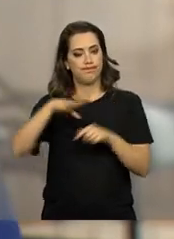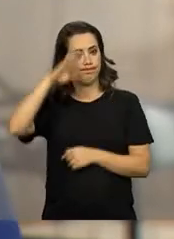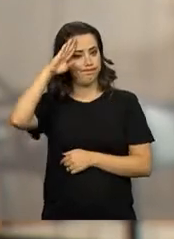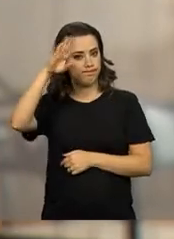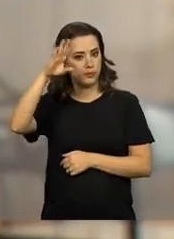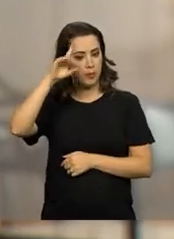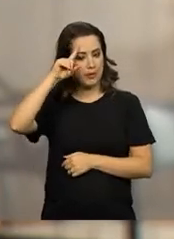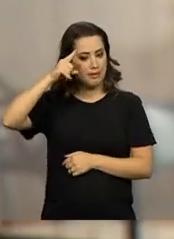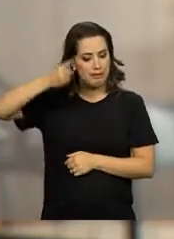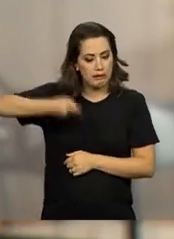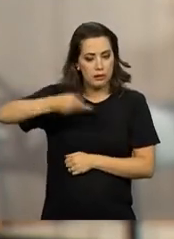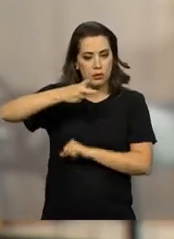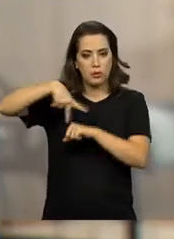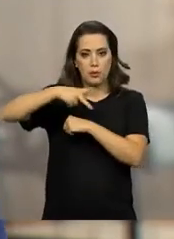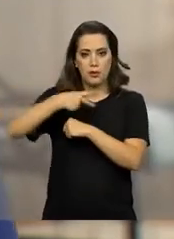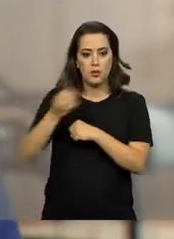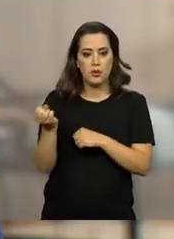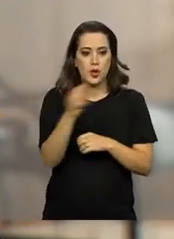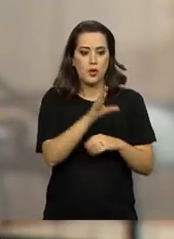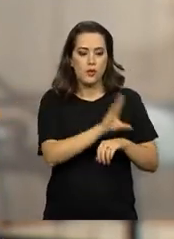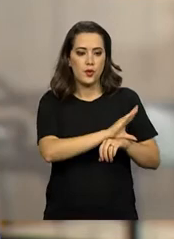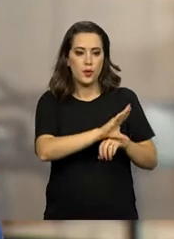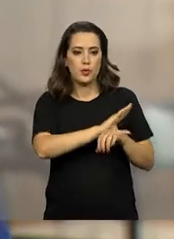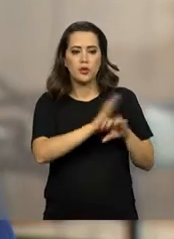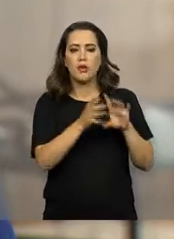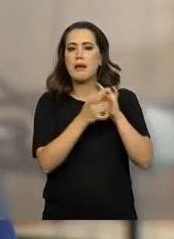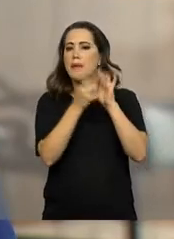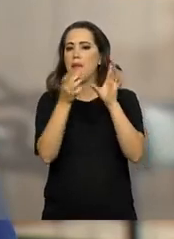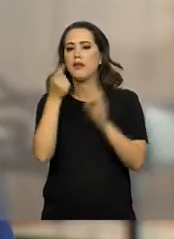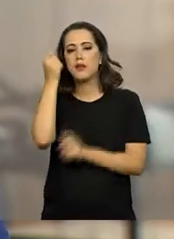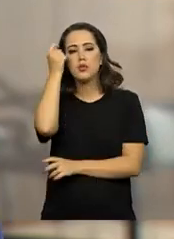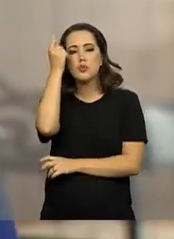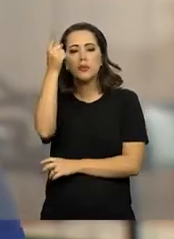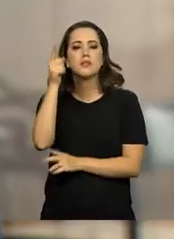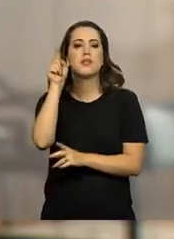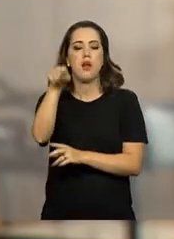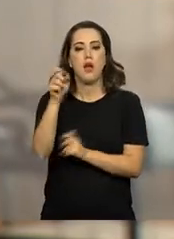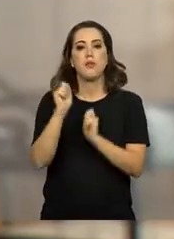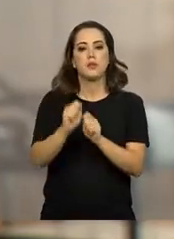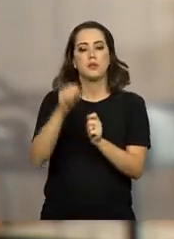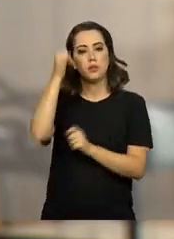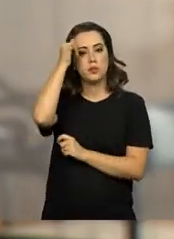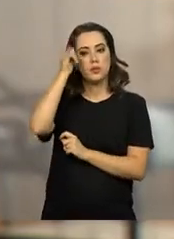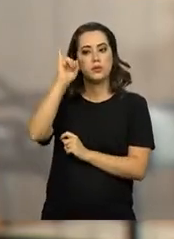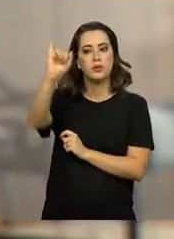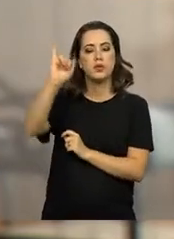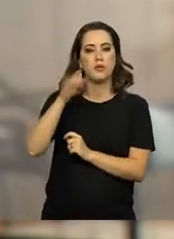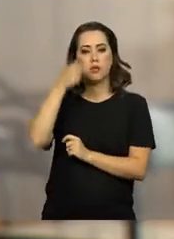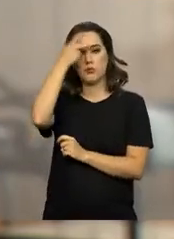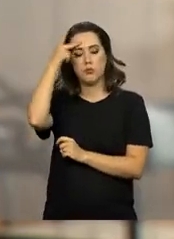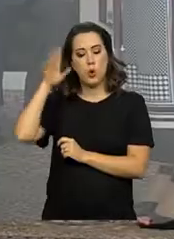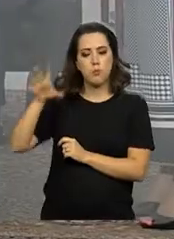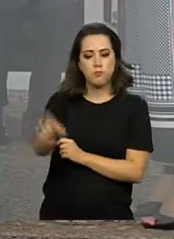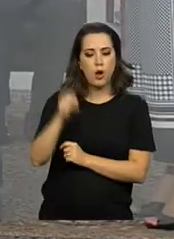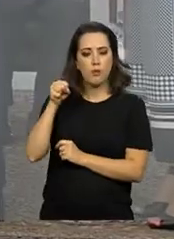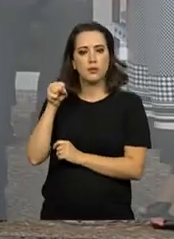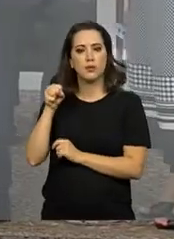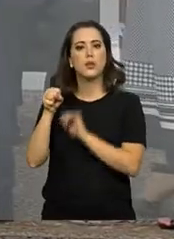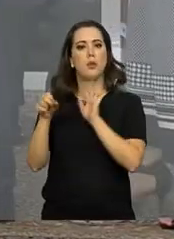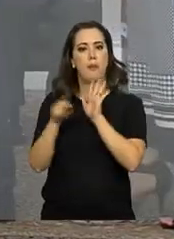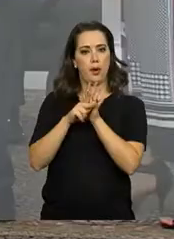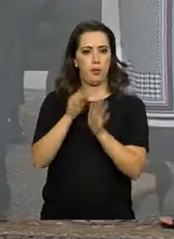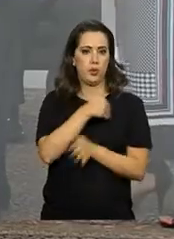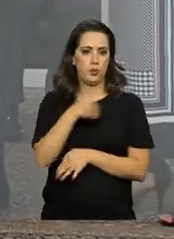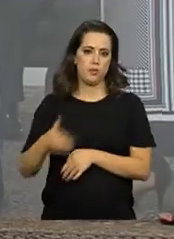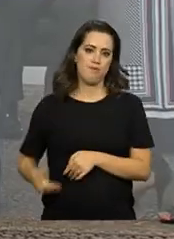Constituição que assegurava liberdade de pensamento e com mecanismos para evitar abusos de poder do Estado. Ao conceder